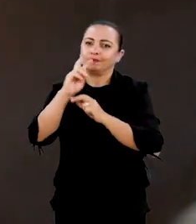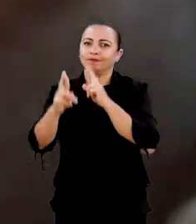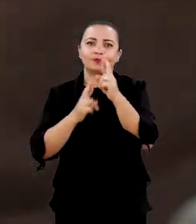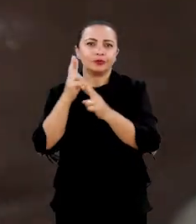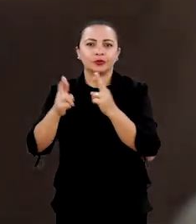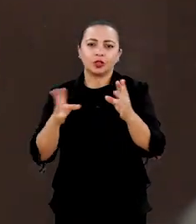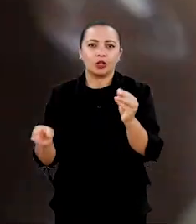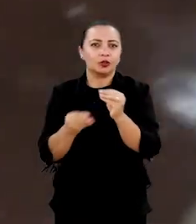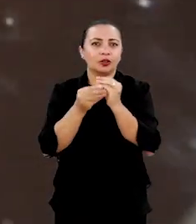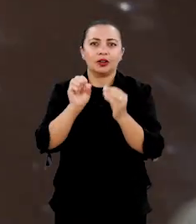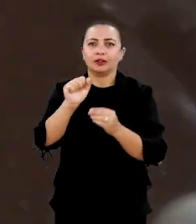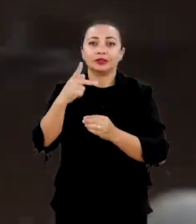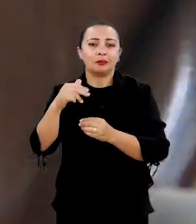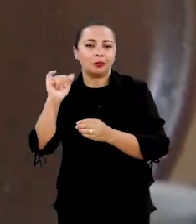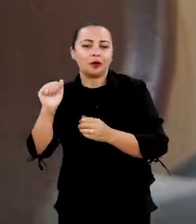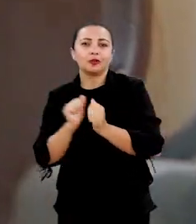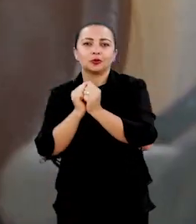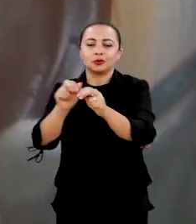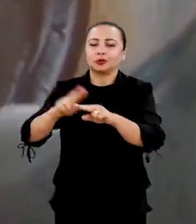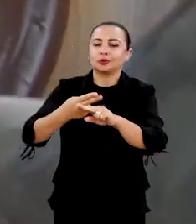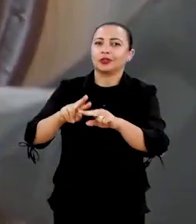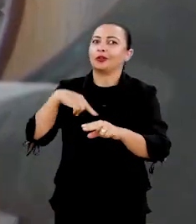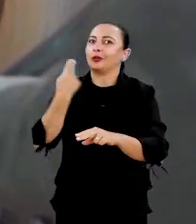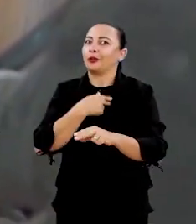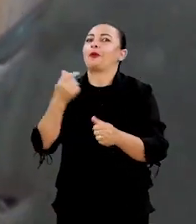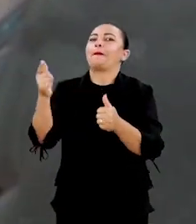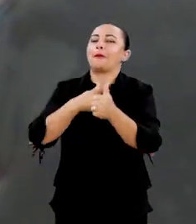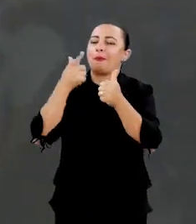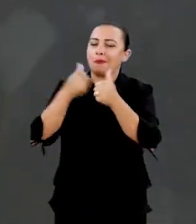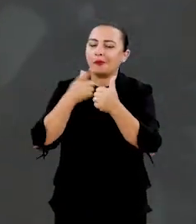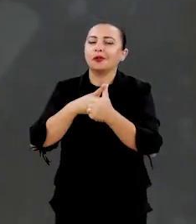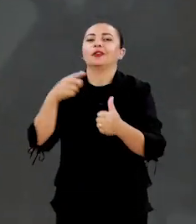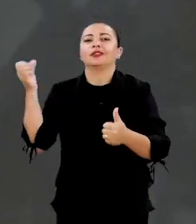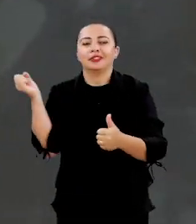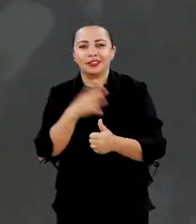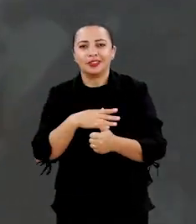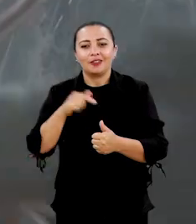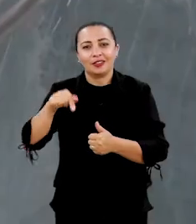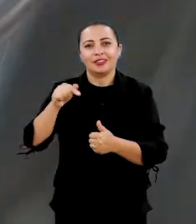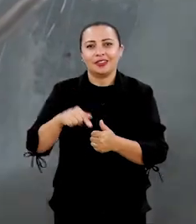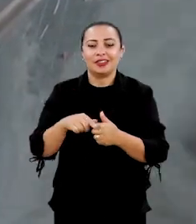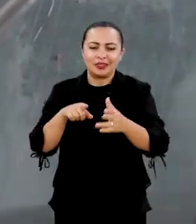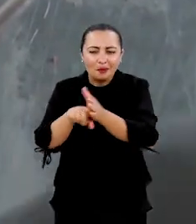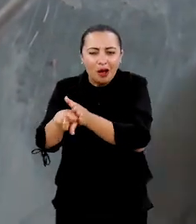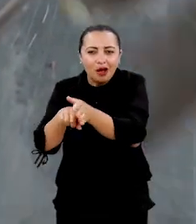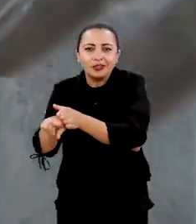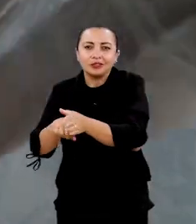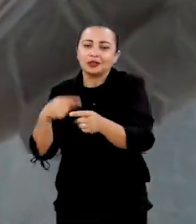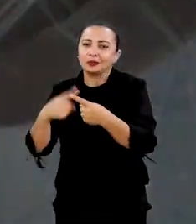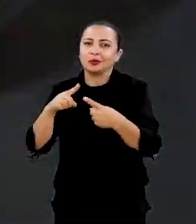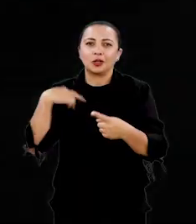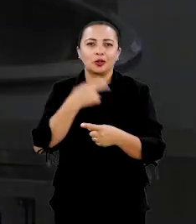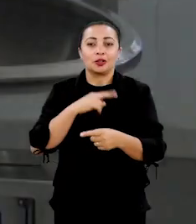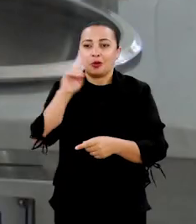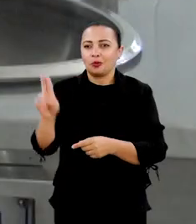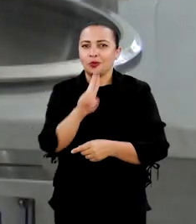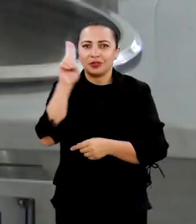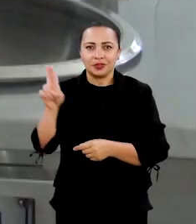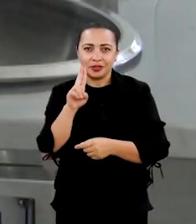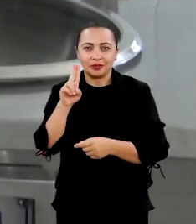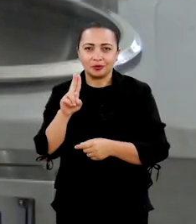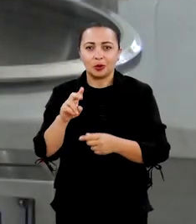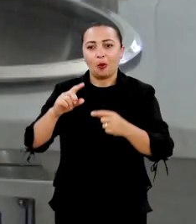mundo relacionada à adição da sapucaia ao chocolate. Então seremos os pioneiros inovadores nesse quesito, já que a gente está